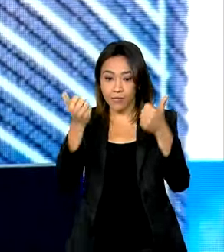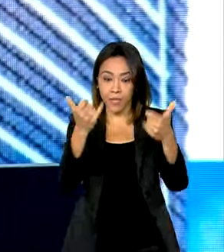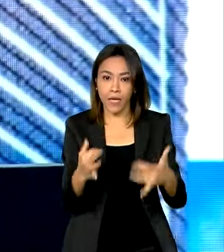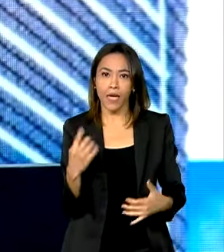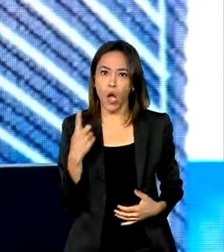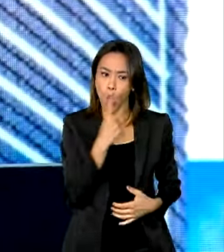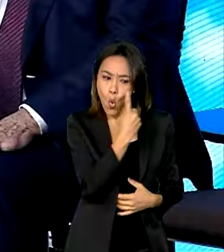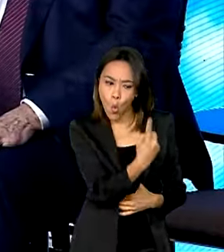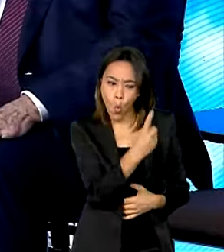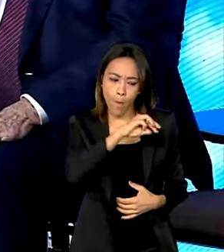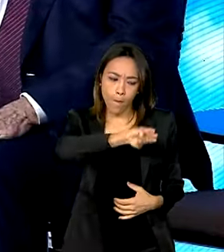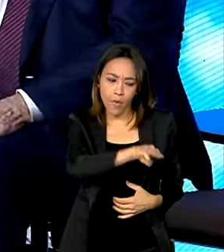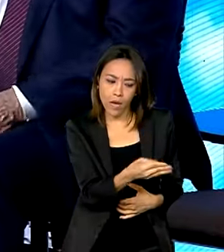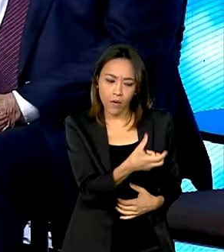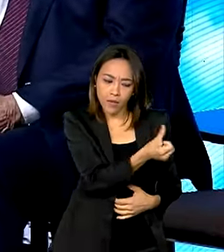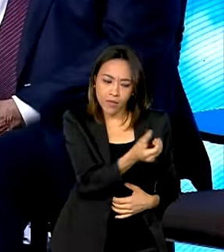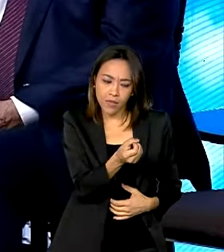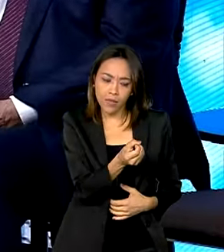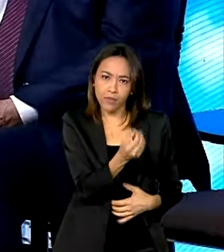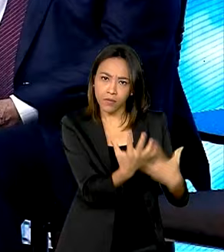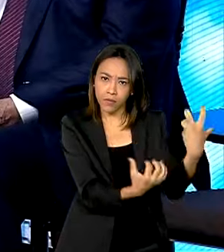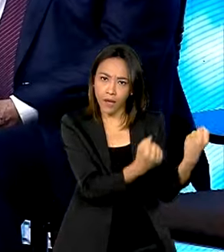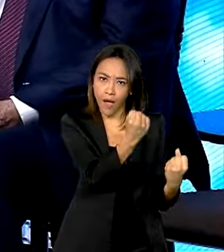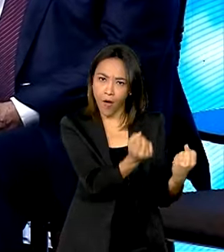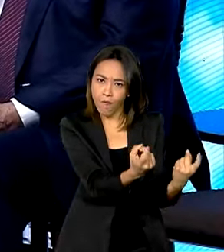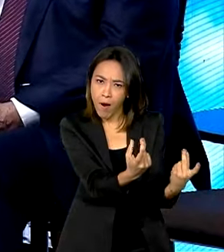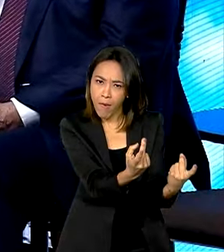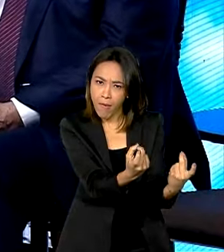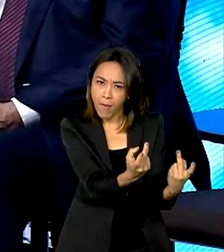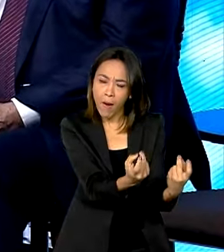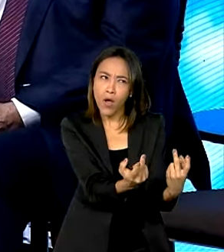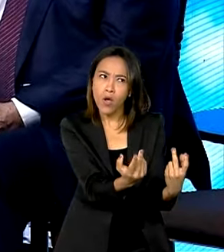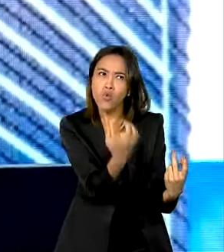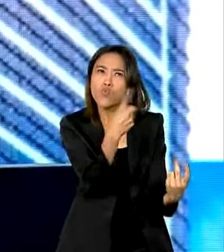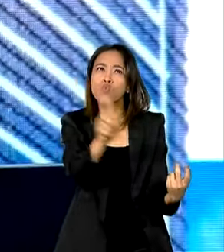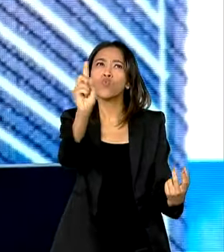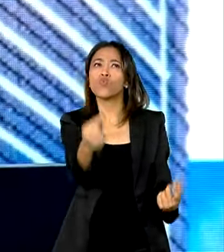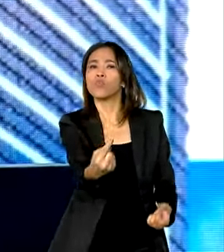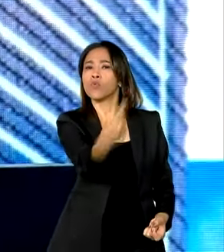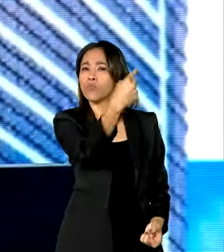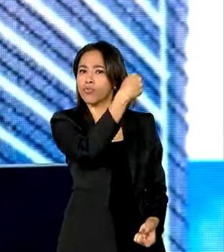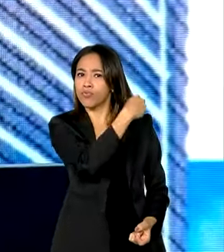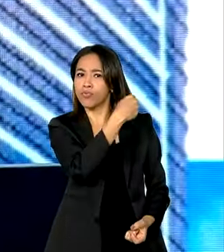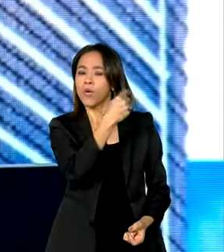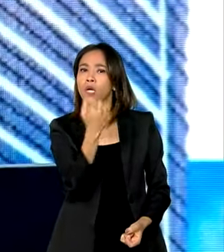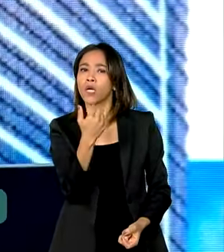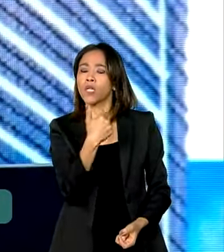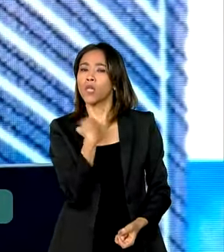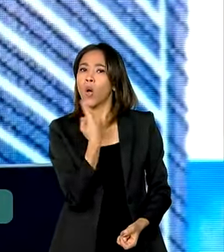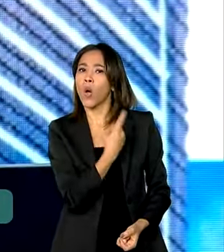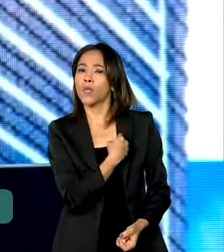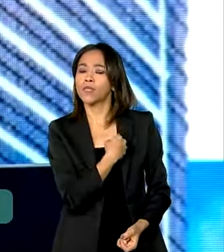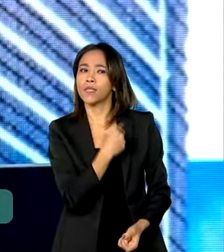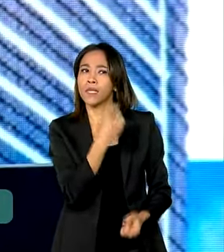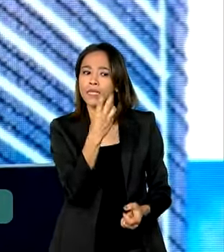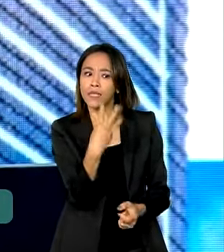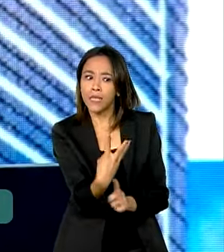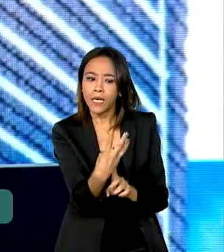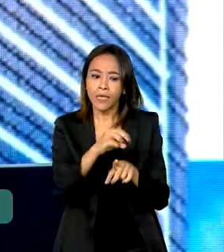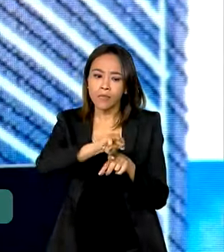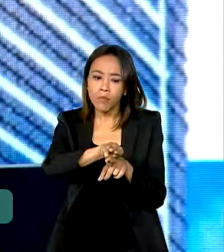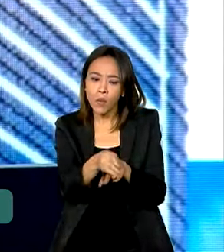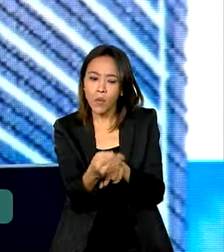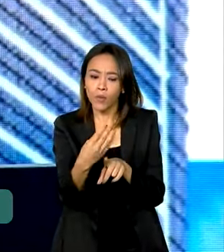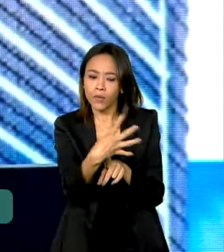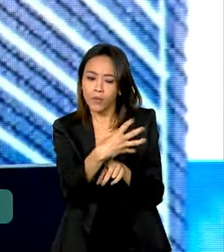de 1 milhão e 600 mil veículos. No último dia, nós estávamos com 3 milhões e